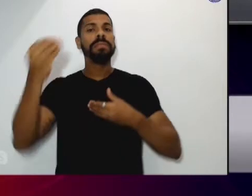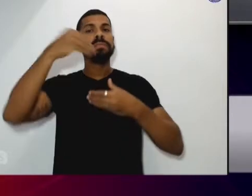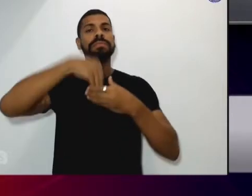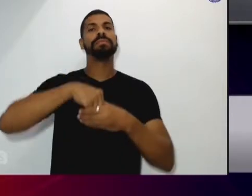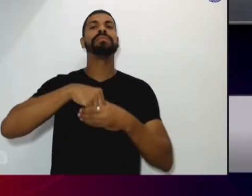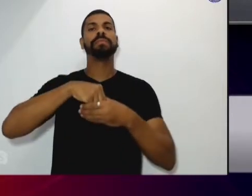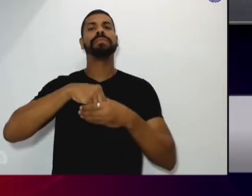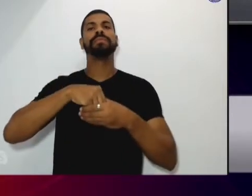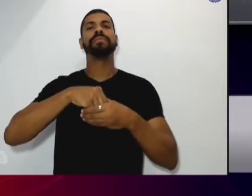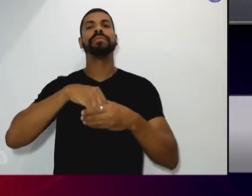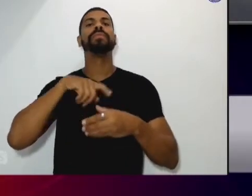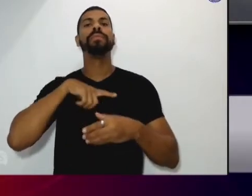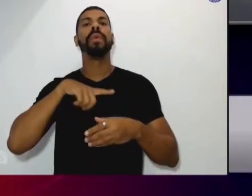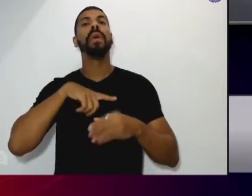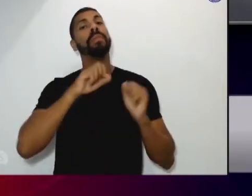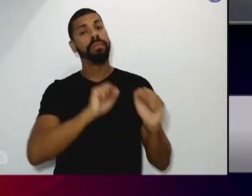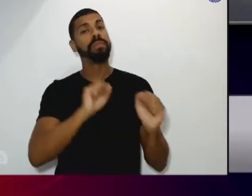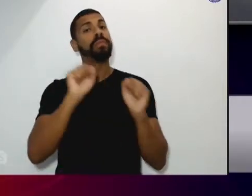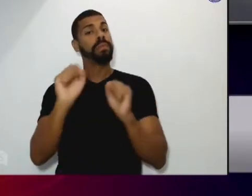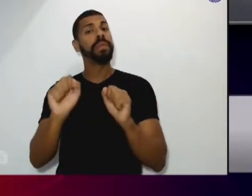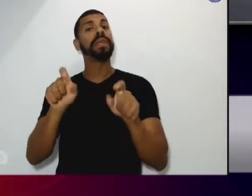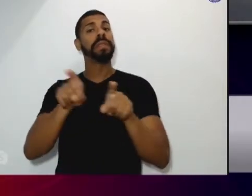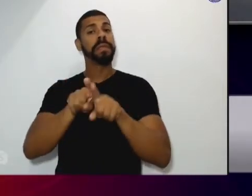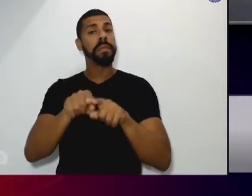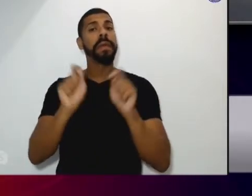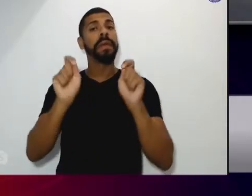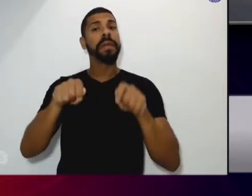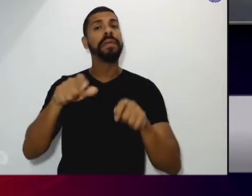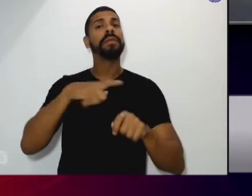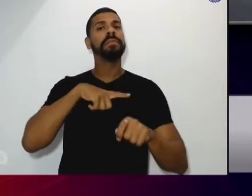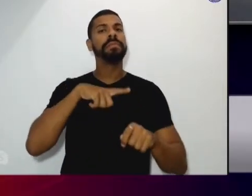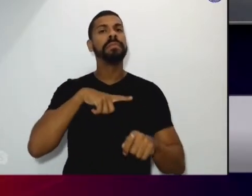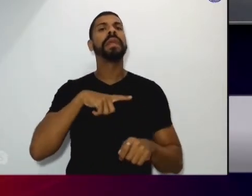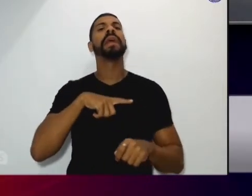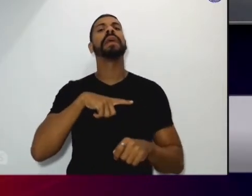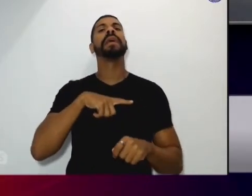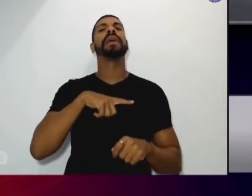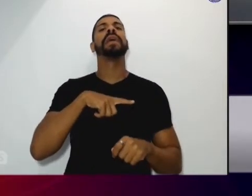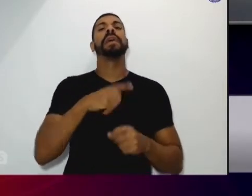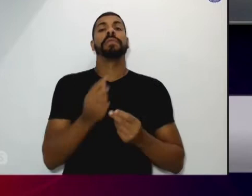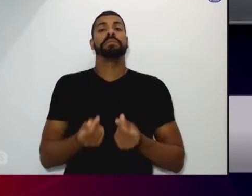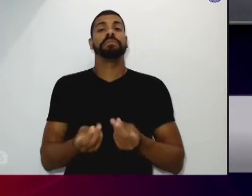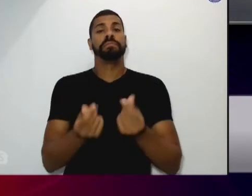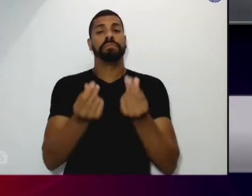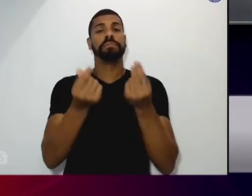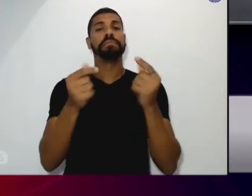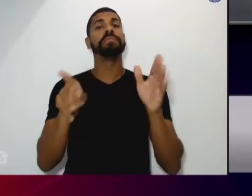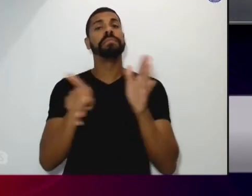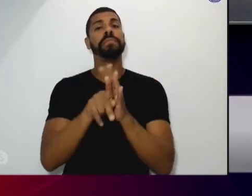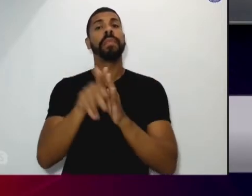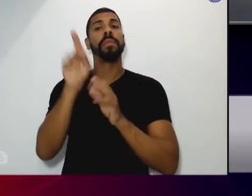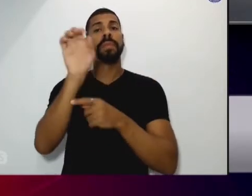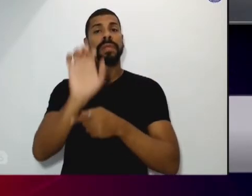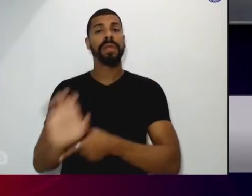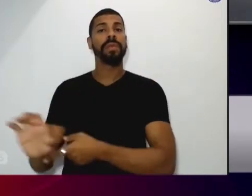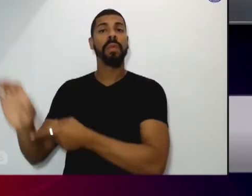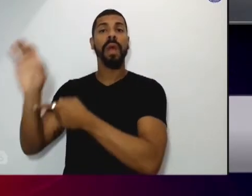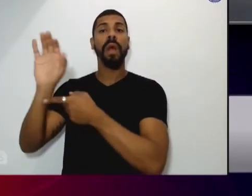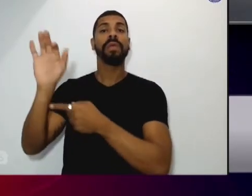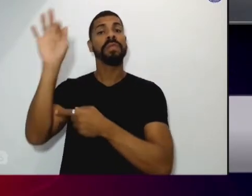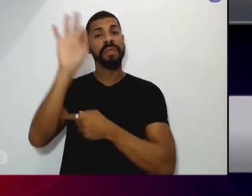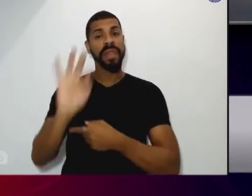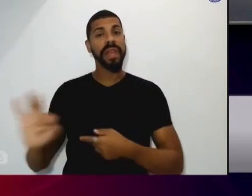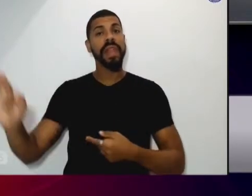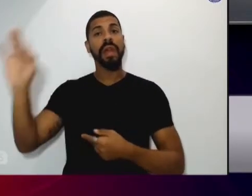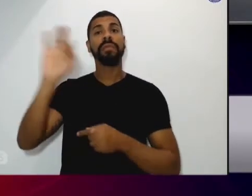conformes para eles poderem ter conseguir verbas estaduais e federais então a gente fez um primeiro fórum regional de comunidades